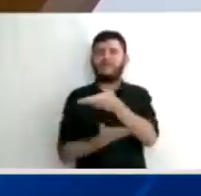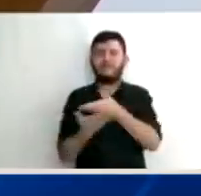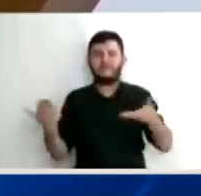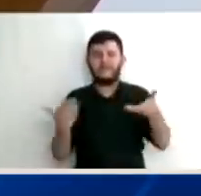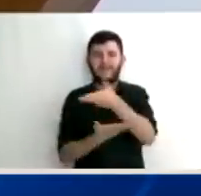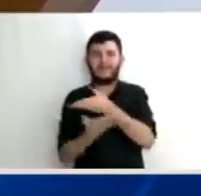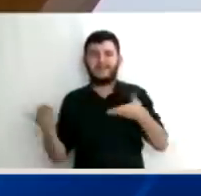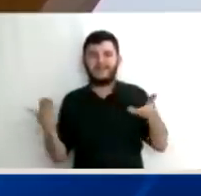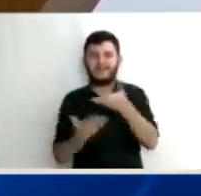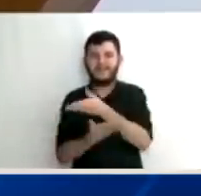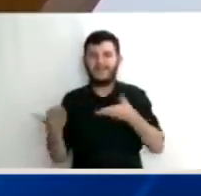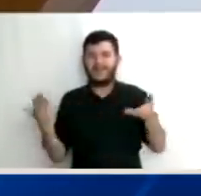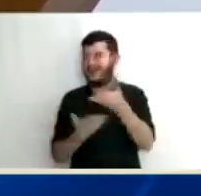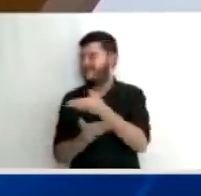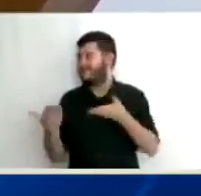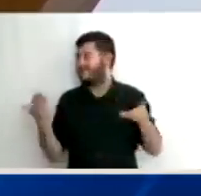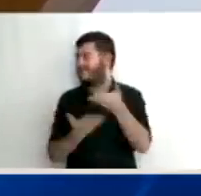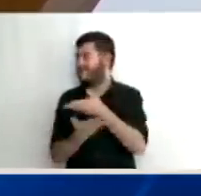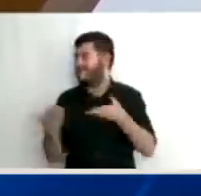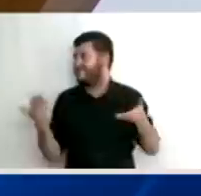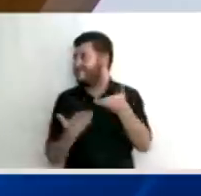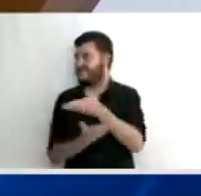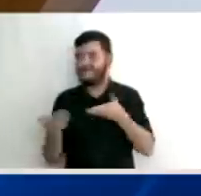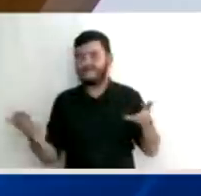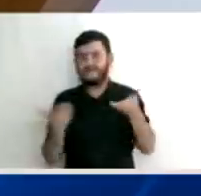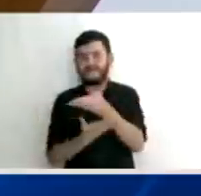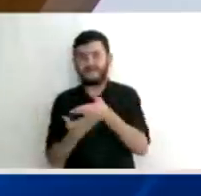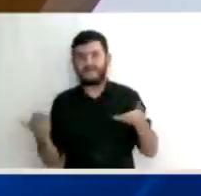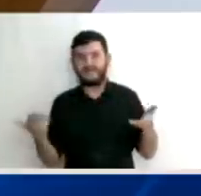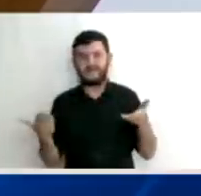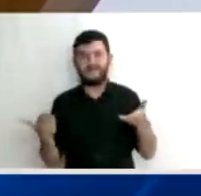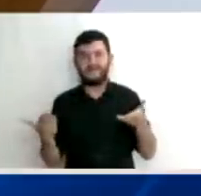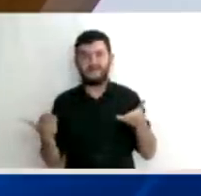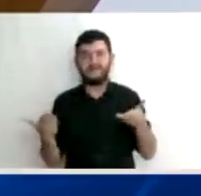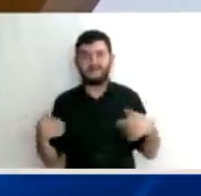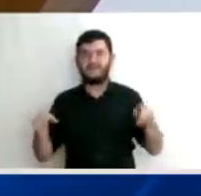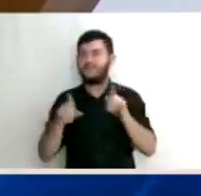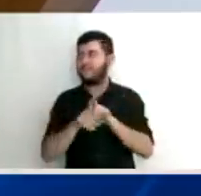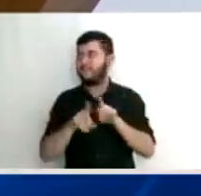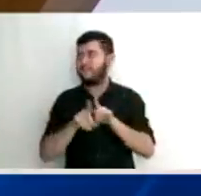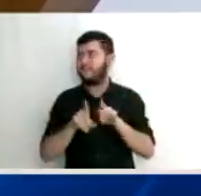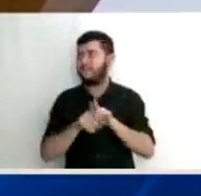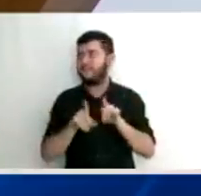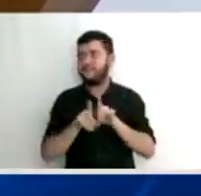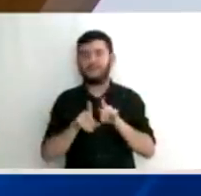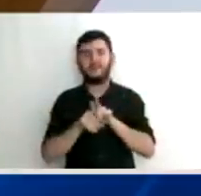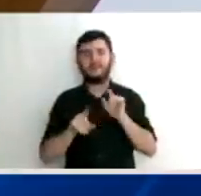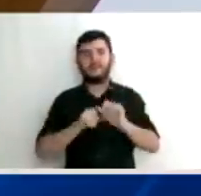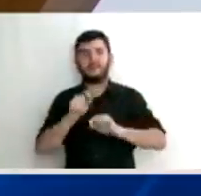o processo tem de retomar desde o início, desde o recebimento da denúncia, o que é